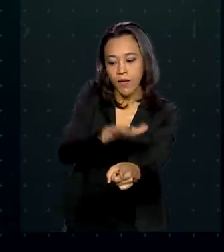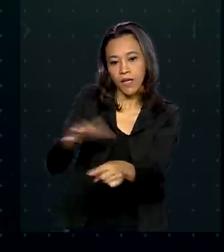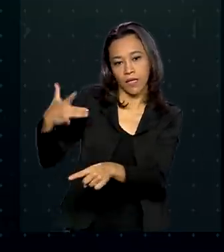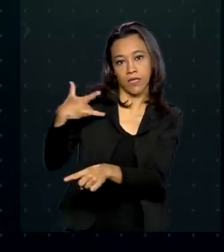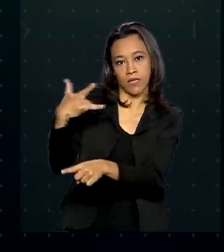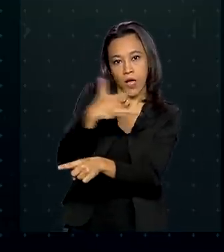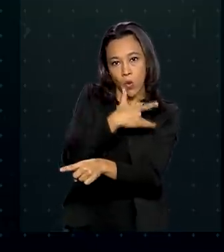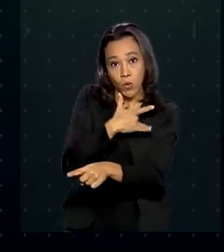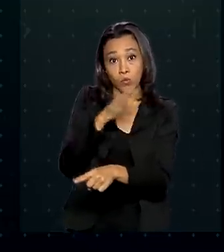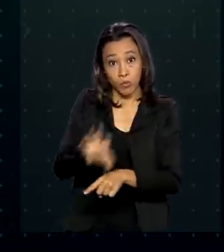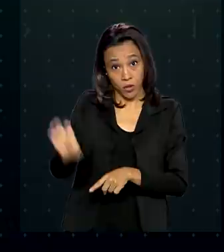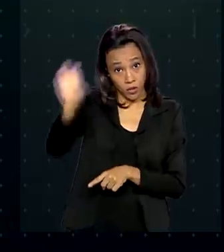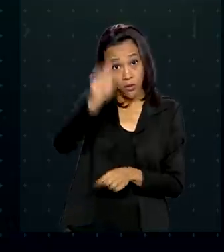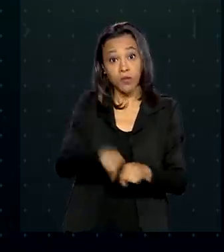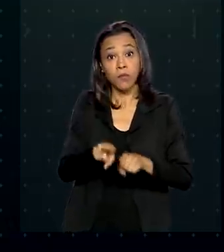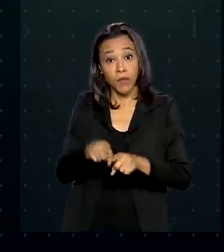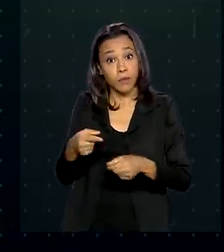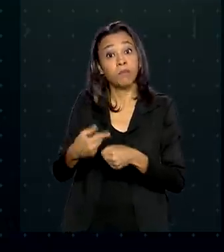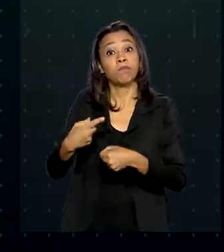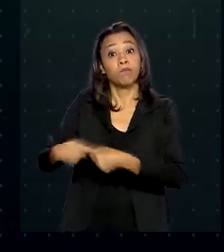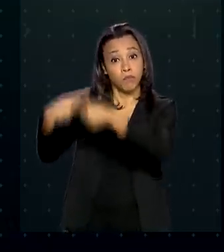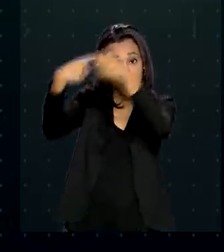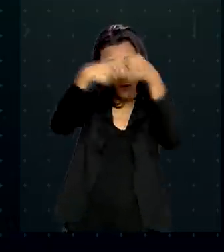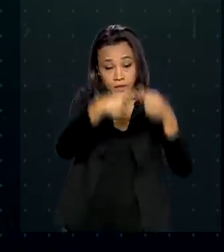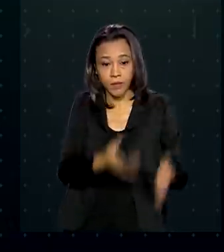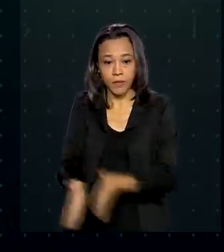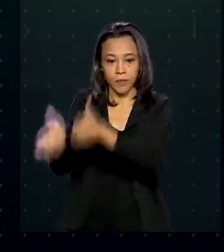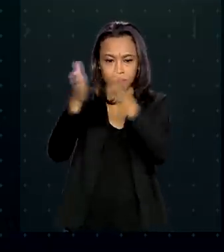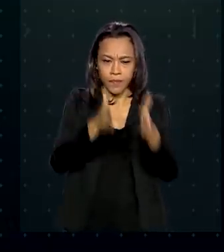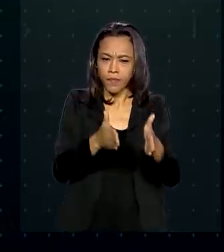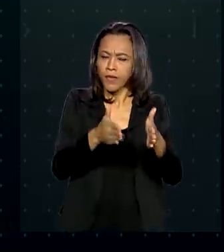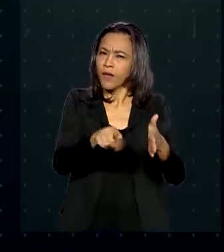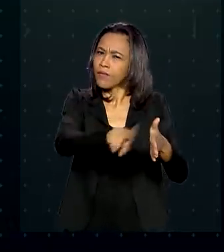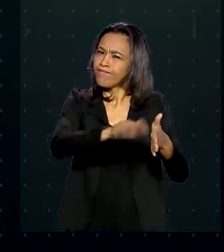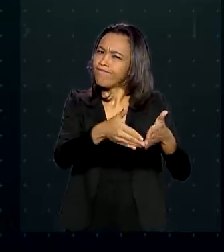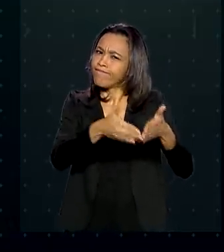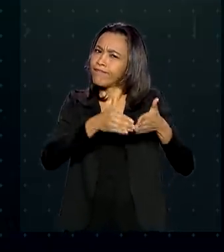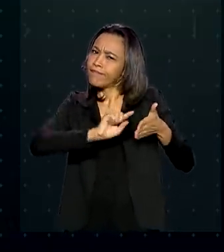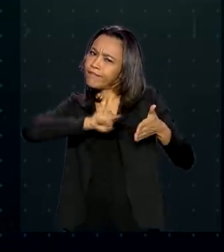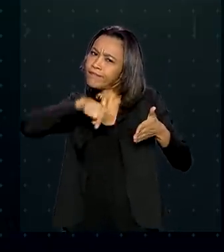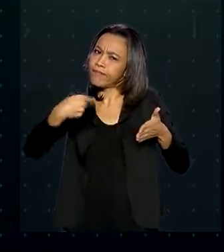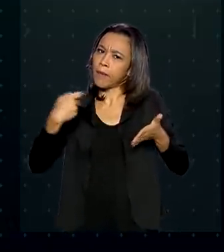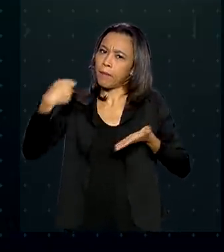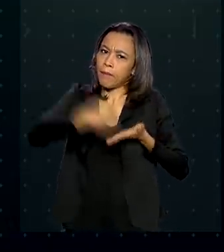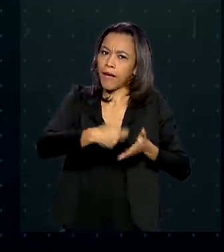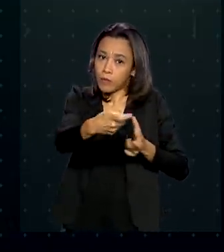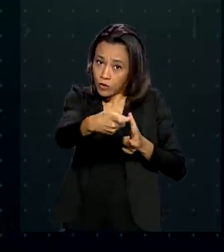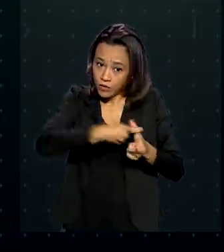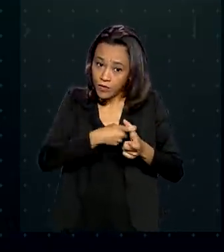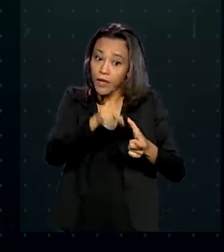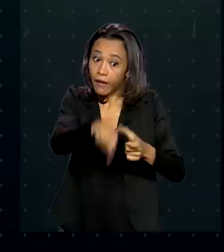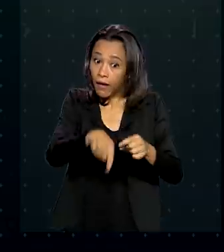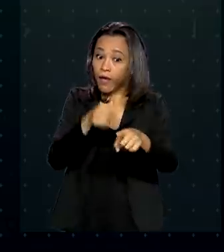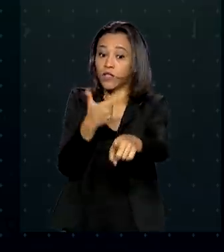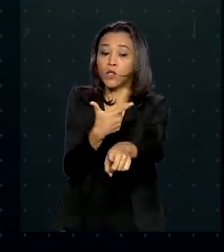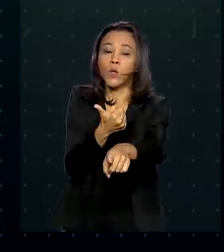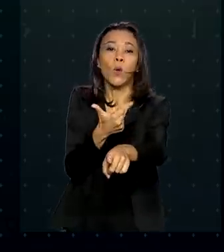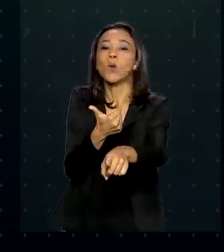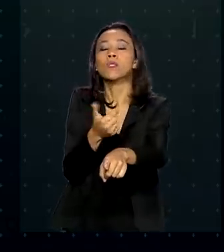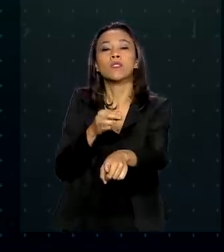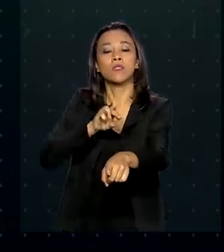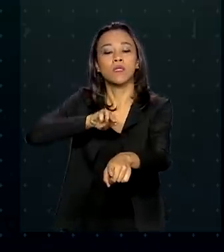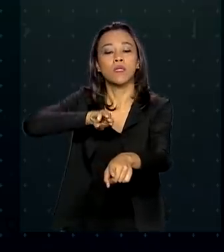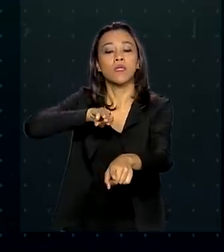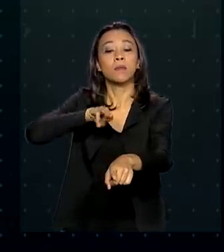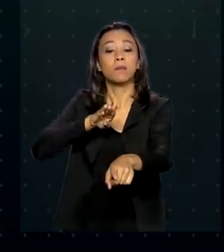estados e municípios. A suspensão das dívidas dos estados com a União, que é de 12 bilhões e 600 milhões de